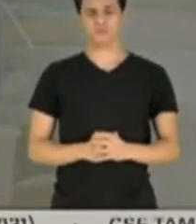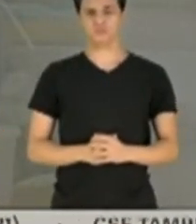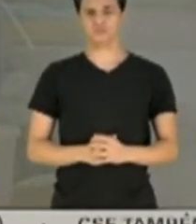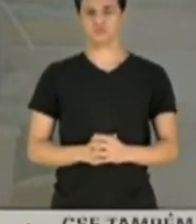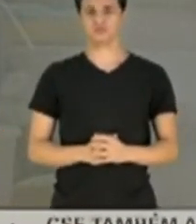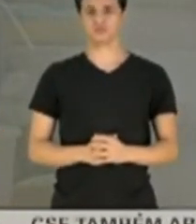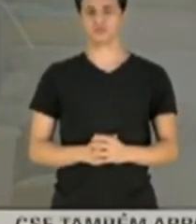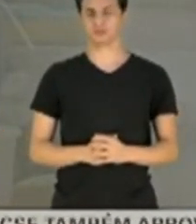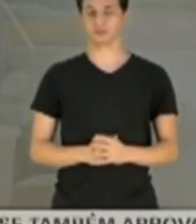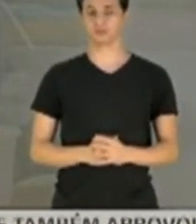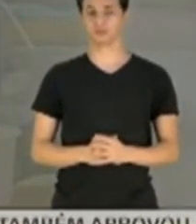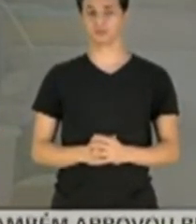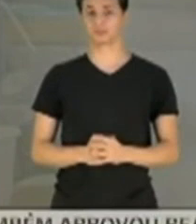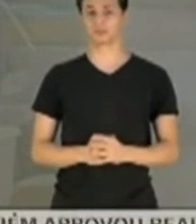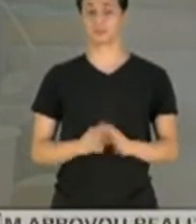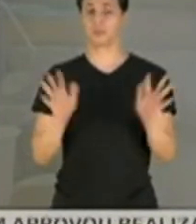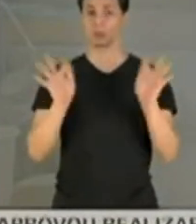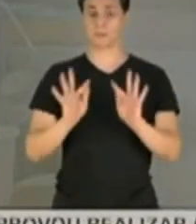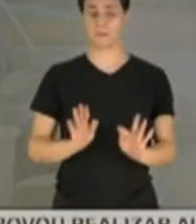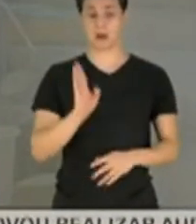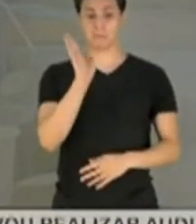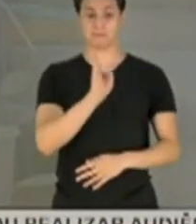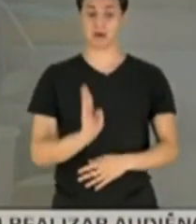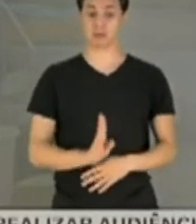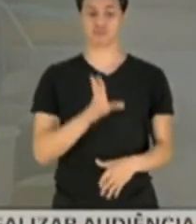Felizmente, os brasileiros, nas urnas,